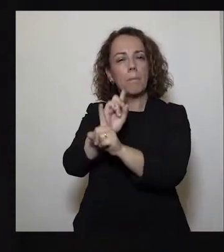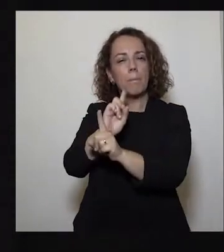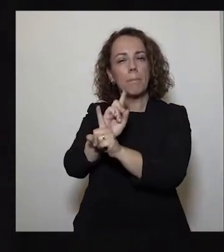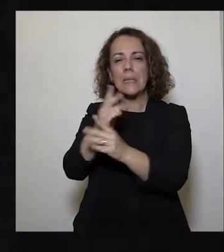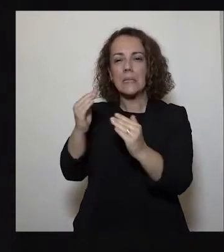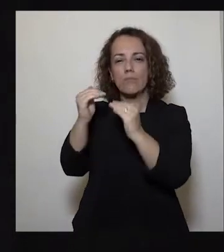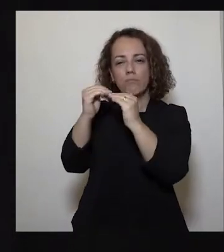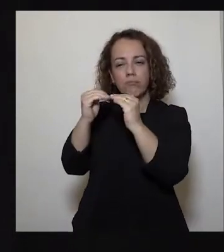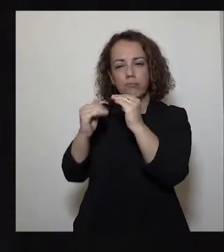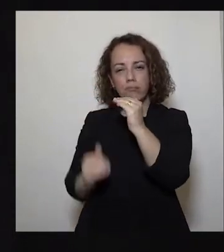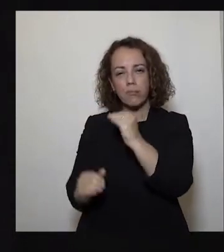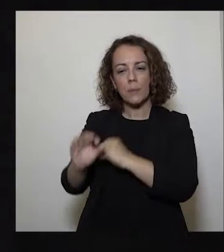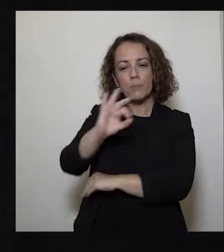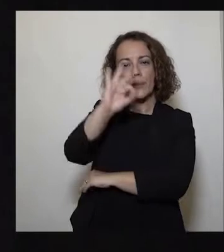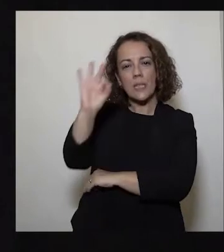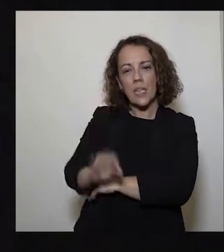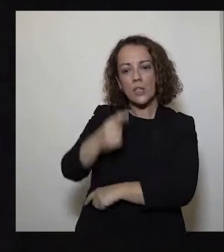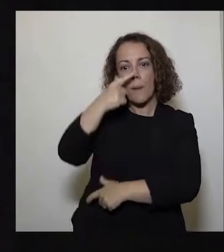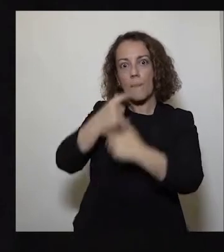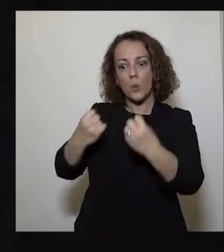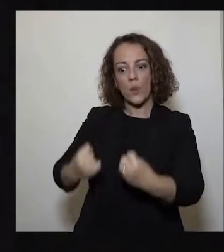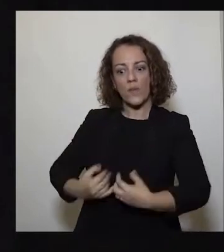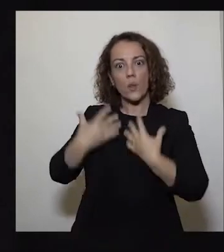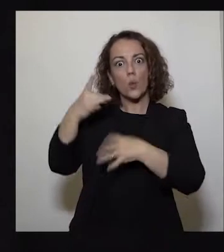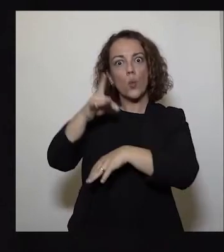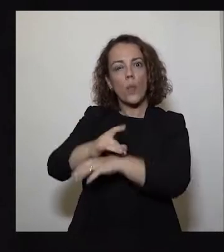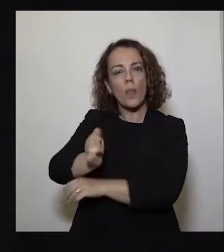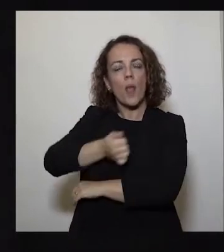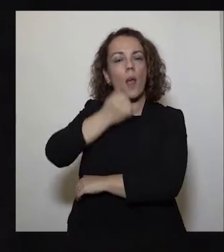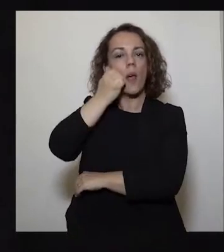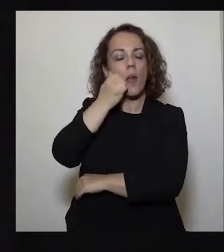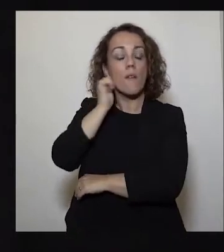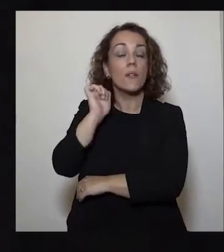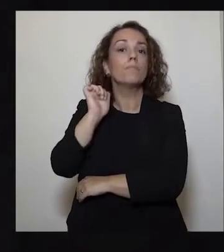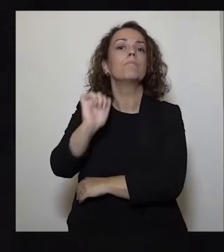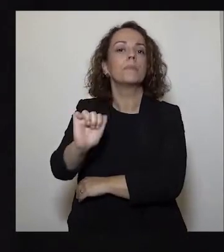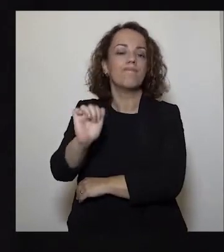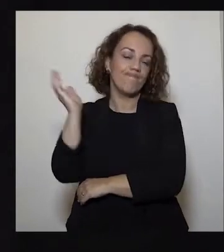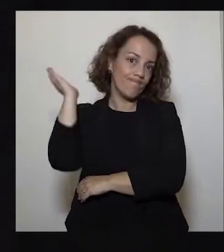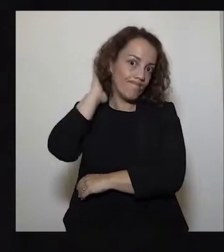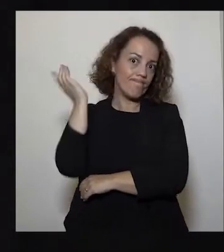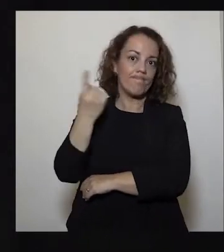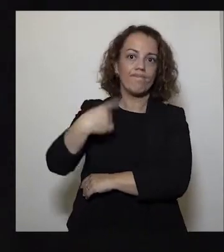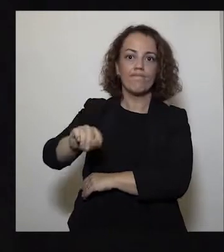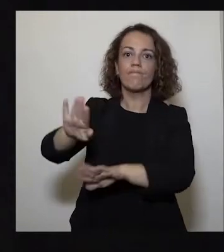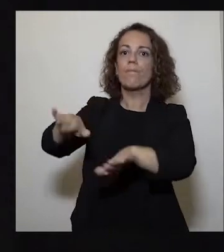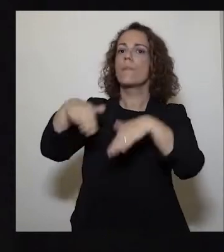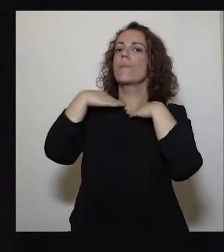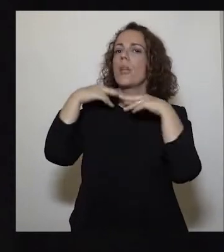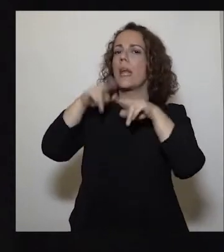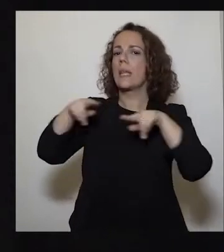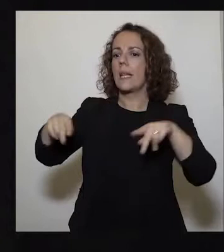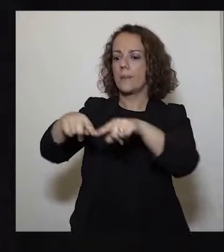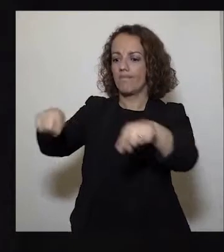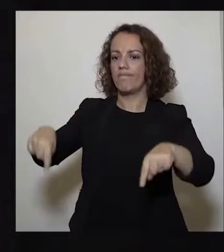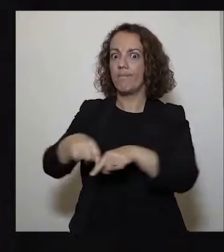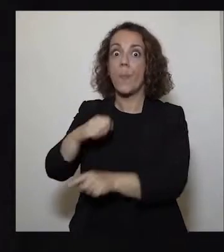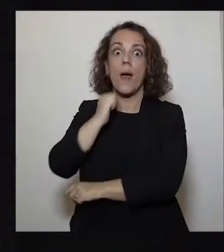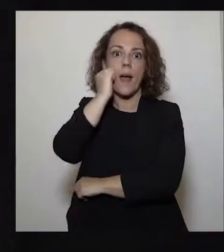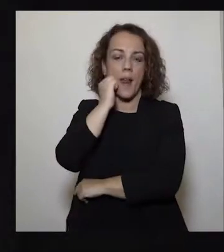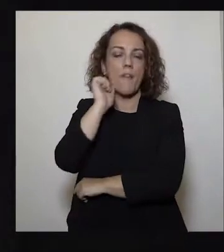percentagem de infectados graves necessitados de internamento e de cuidados intensivos.